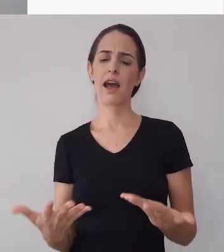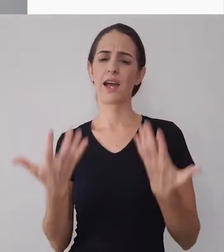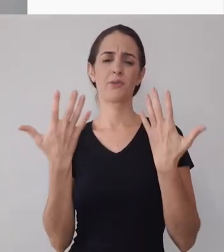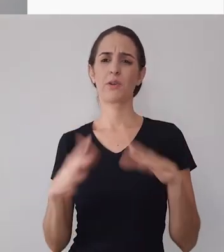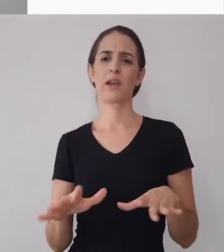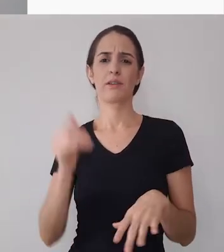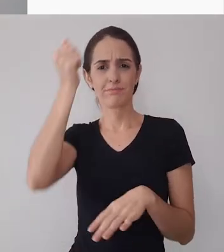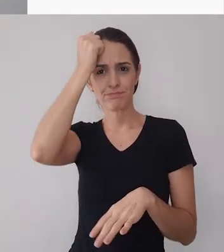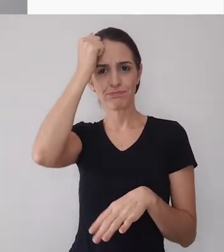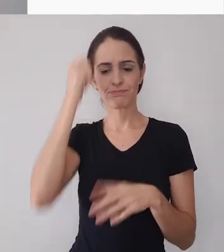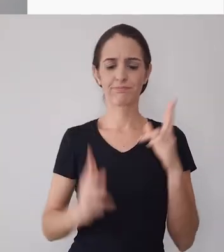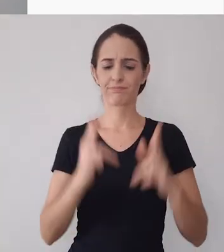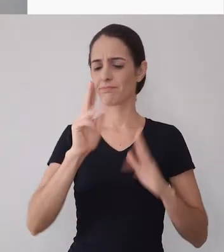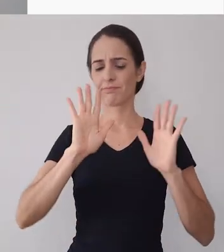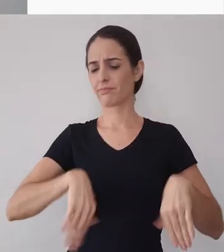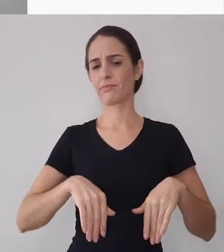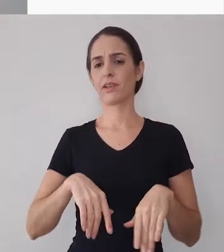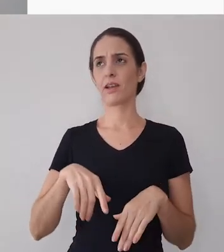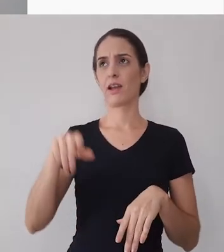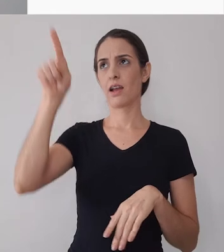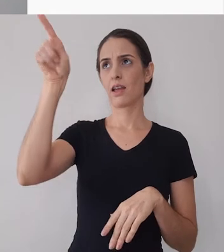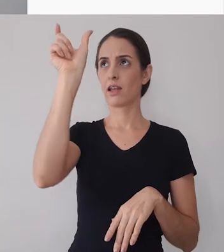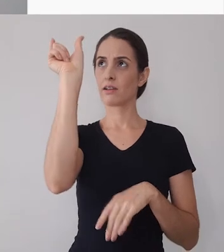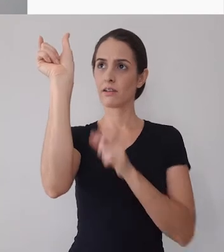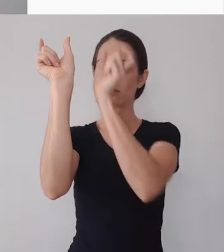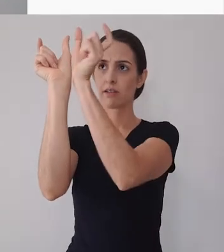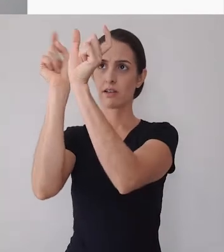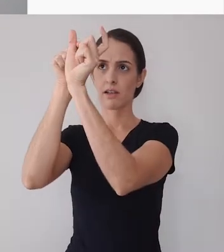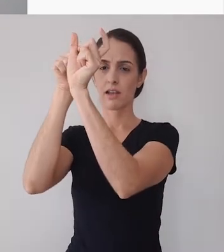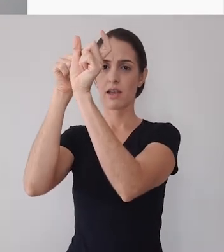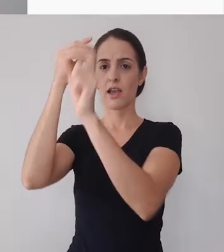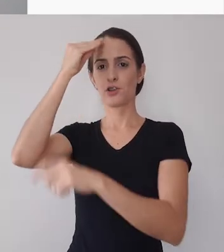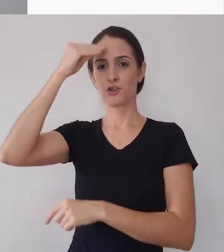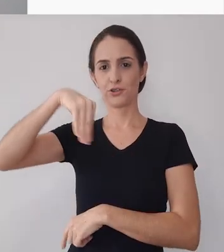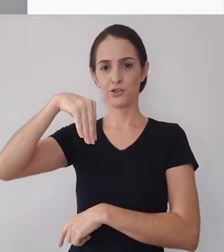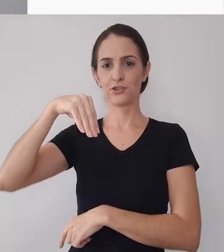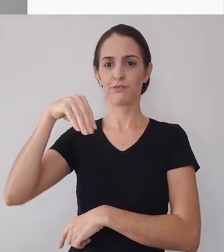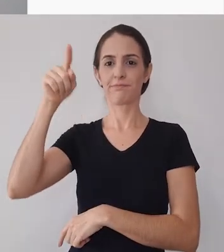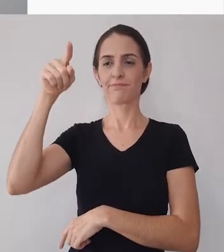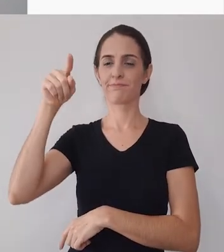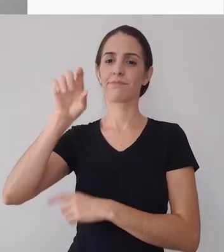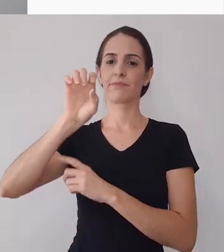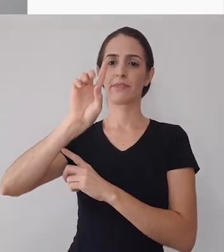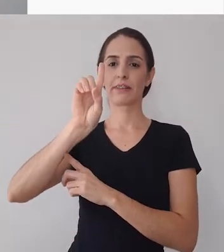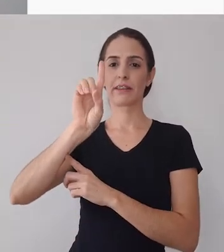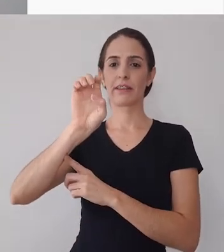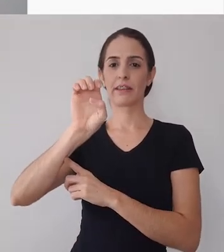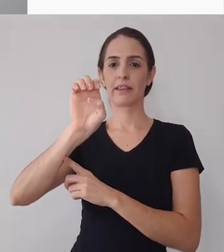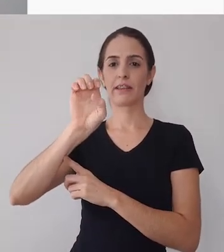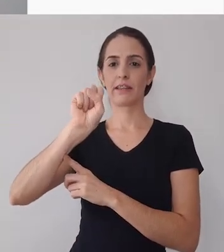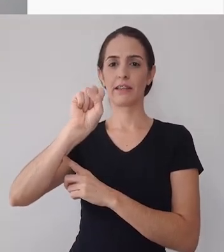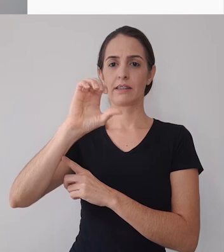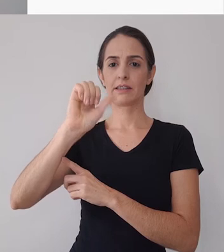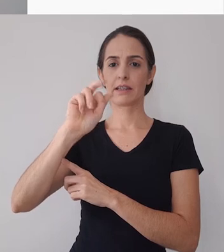descartar as alterações não é isso que eu queria fazer então você pode descartar tá certo uma sugestão que eu te dou é grave o seu